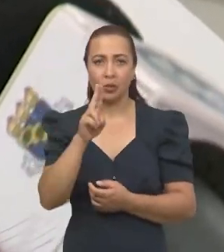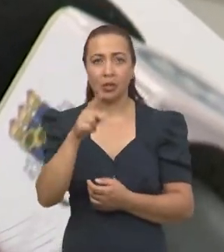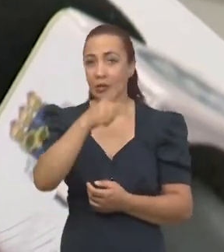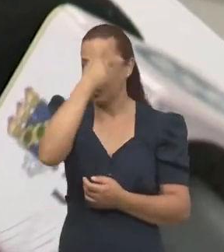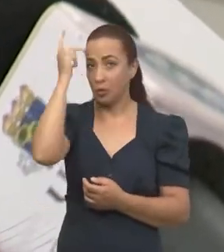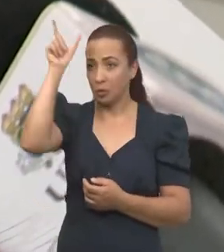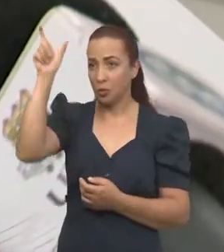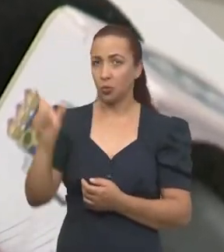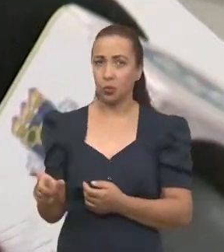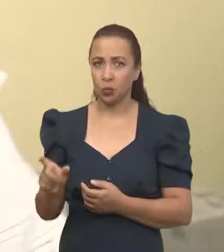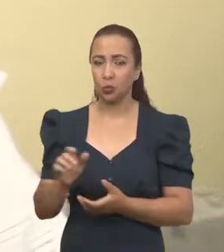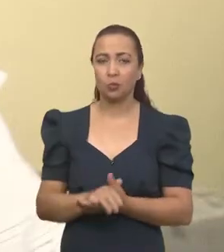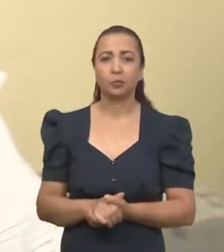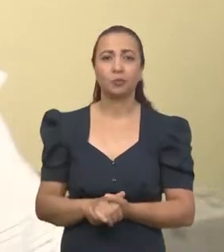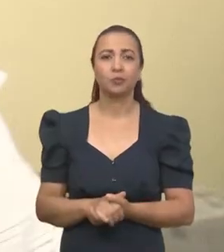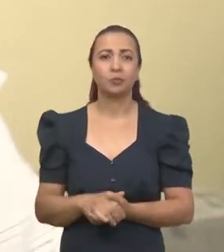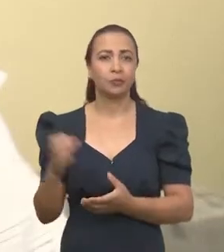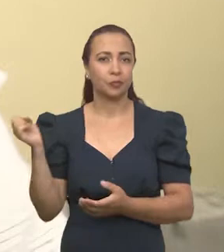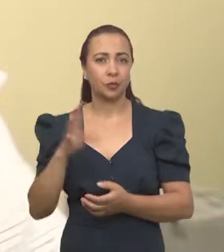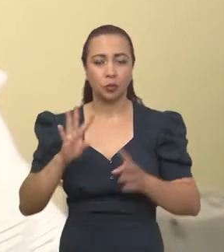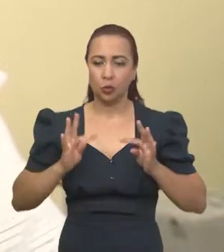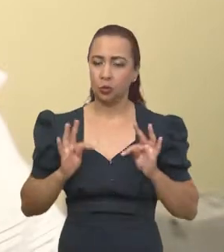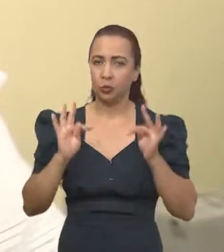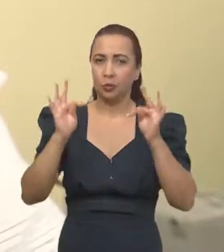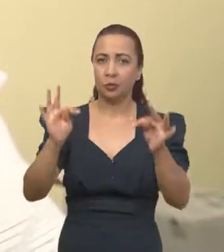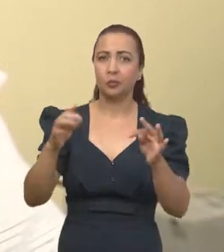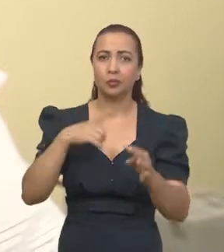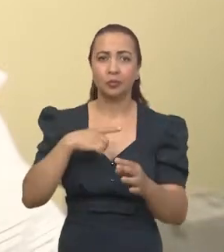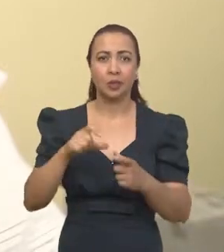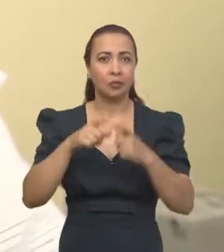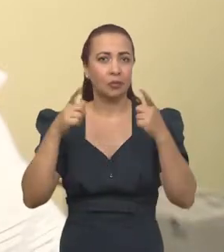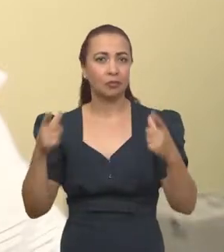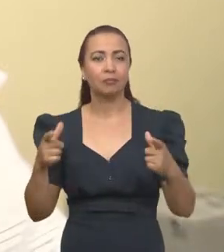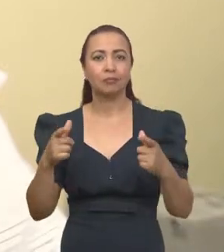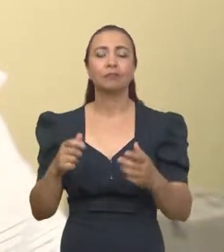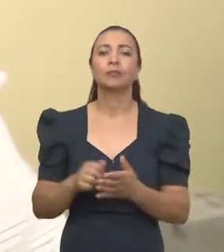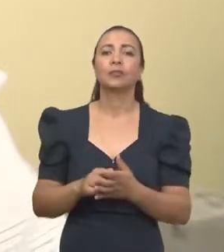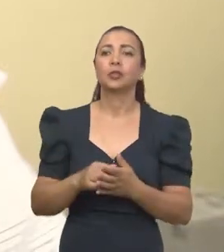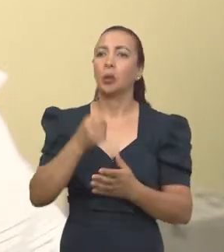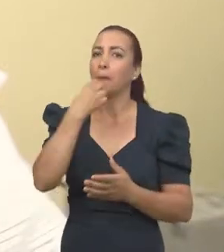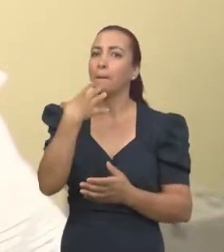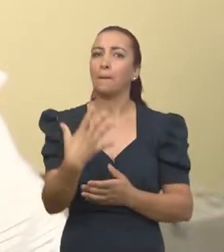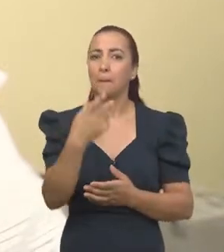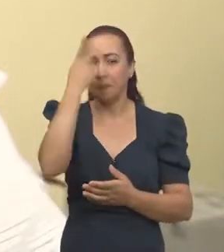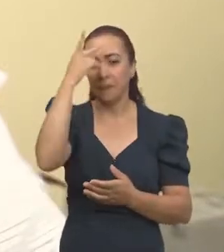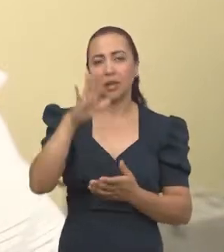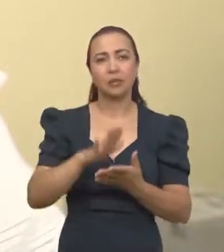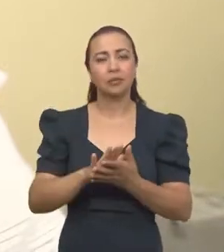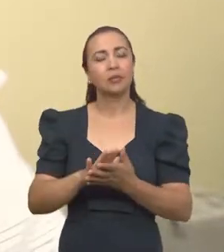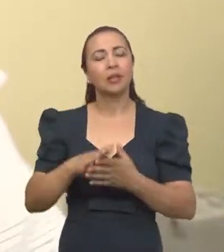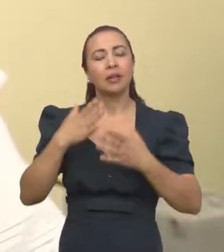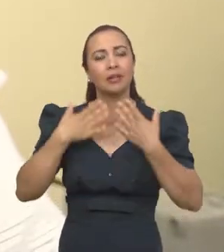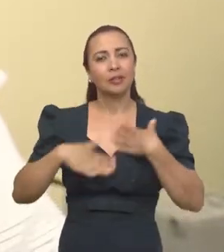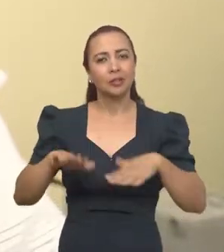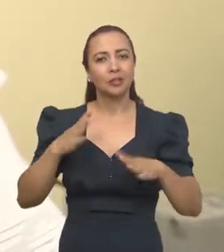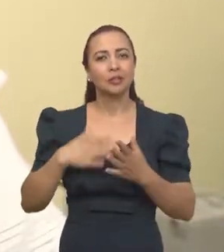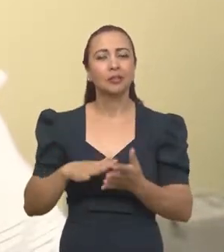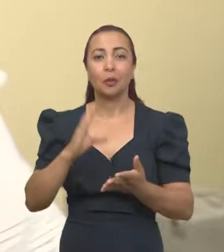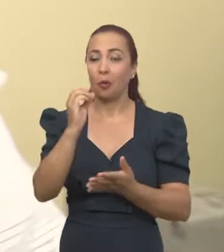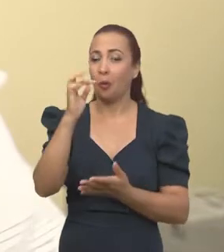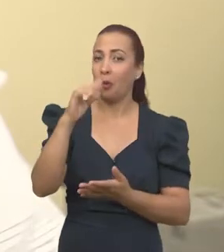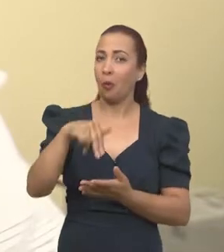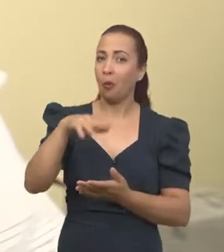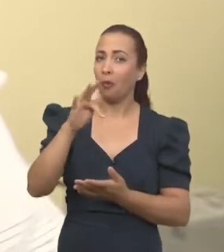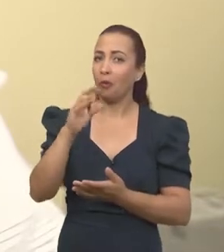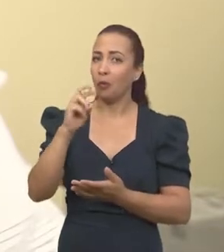autorização pelo paciente. Essa nova tecnologia, ela tem uma grande vantagem, que é justamente a questão do conforto, a